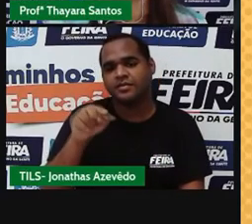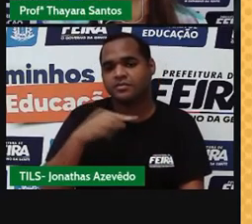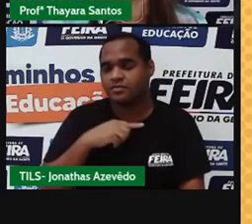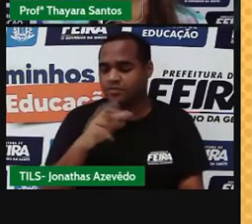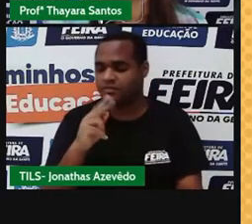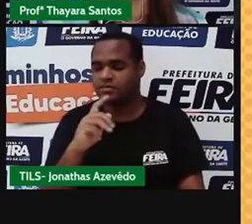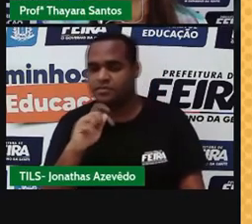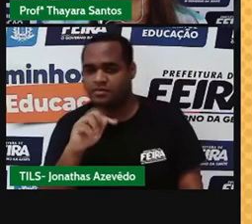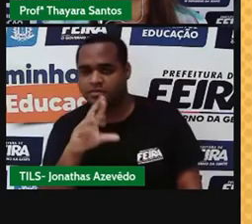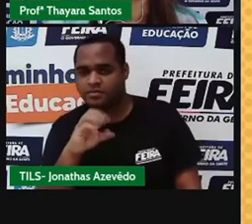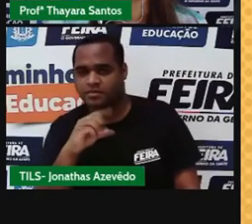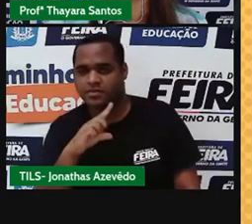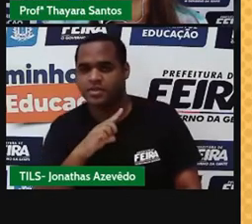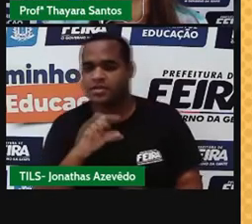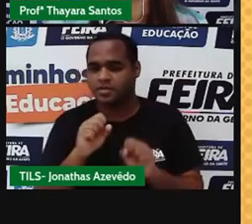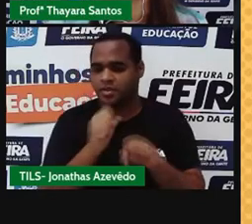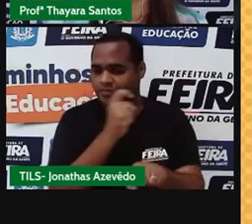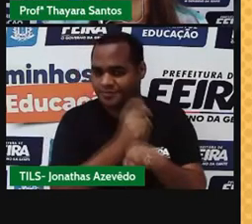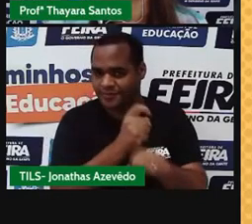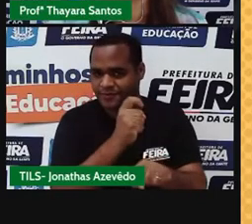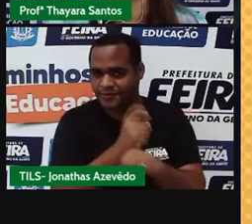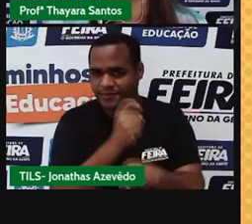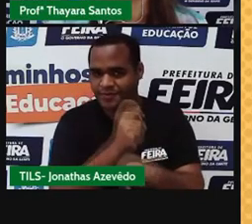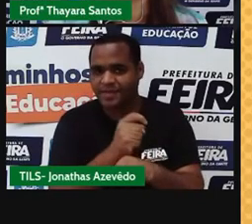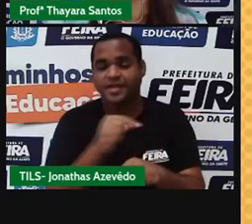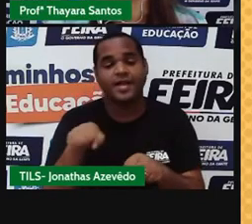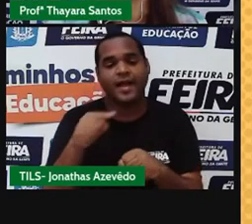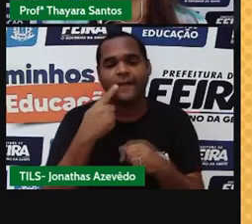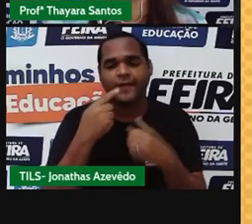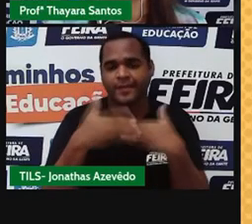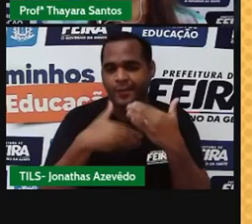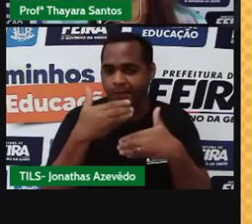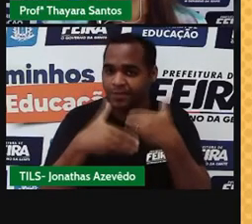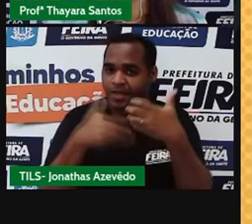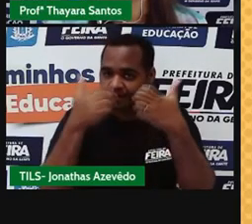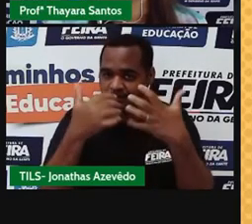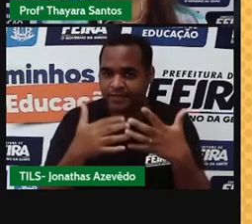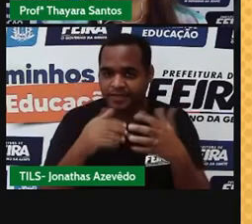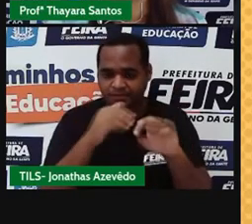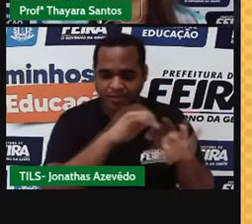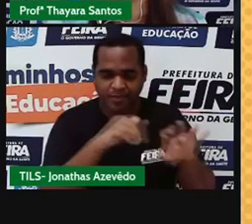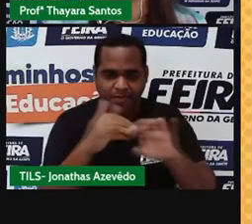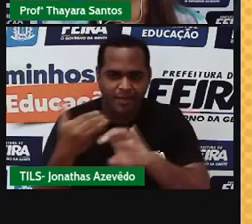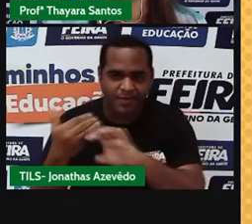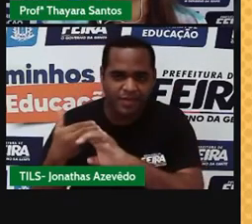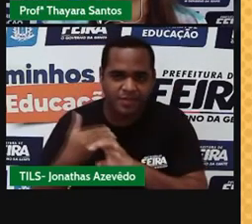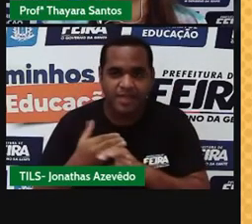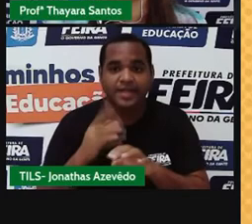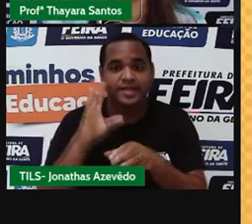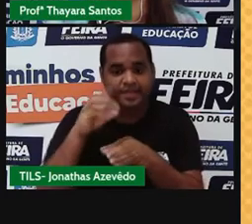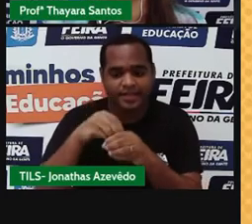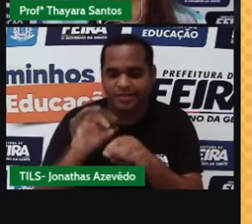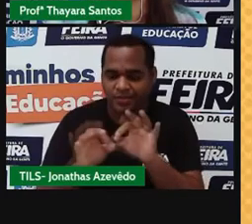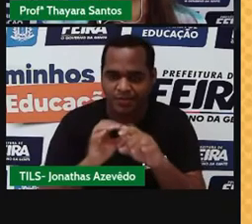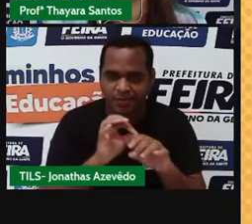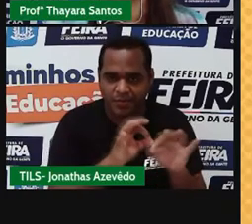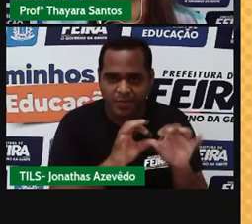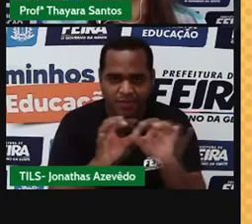heterogêneas entre sólidos. A diferença é que, nesse processo, a separação das partículas menos densas